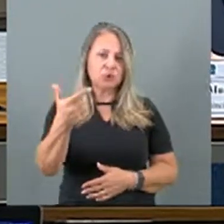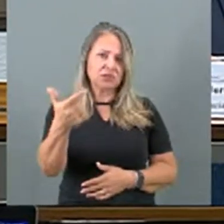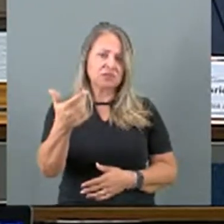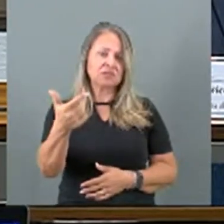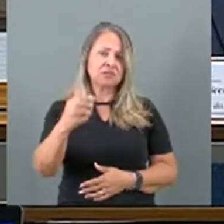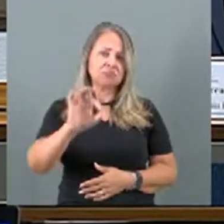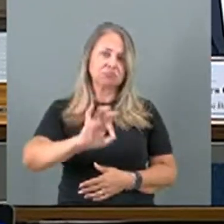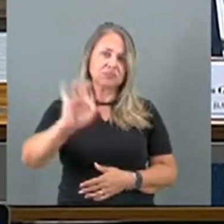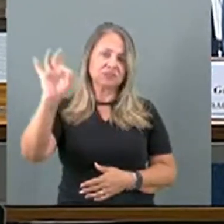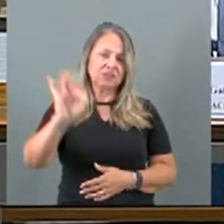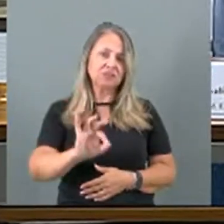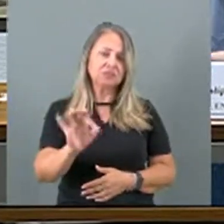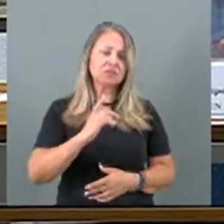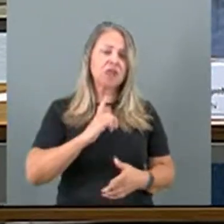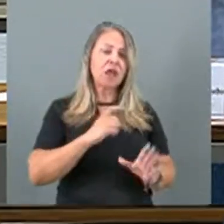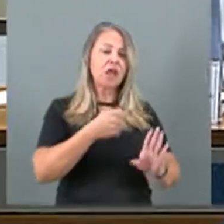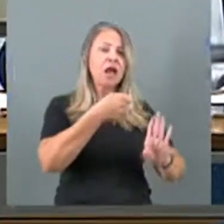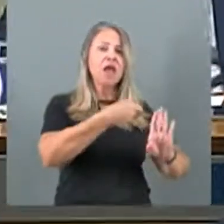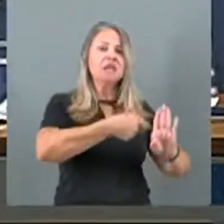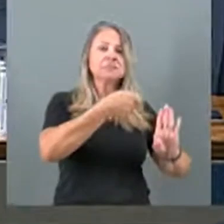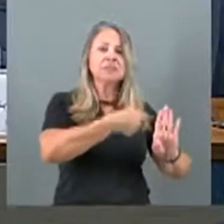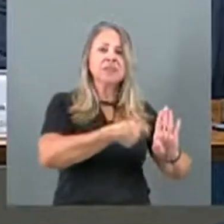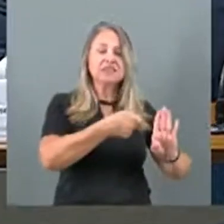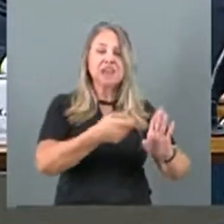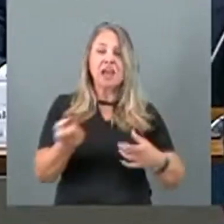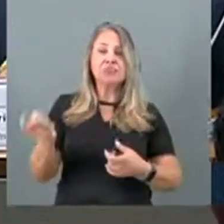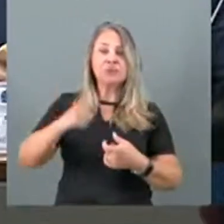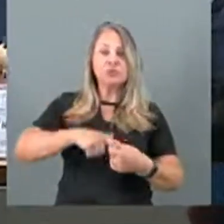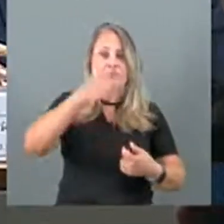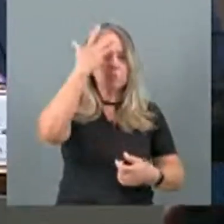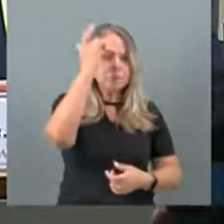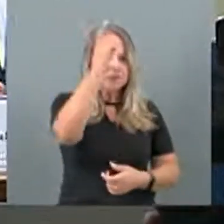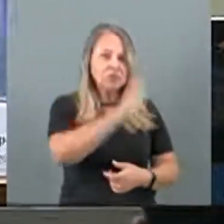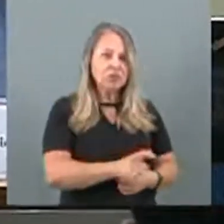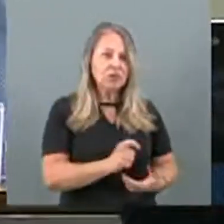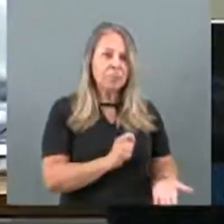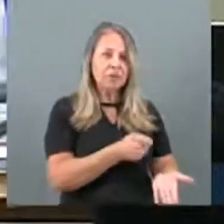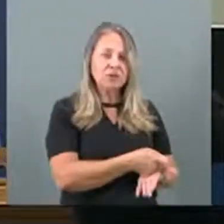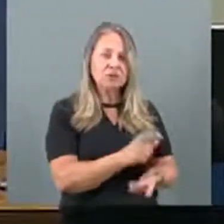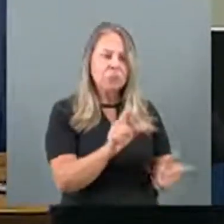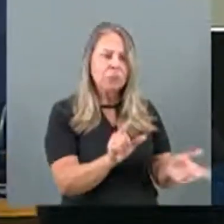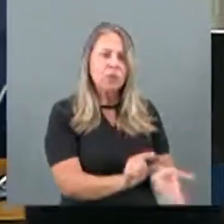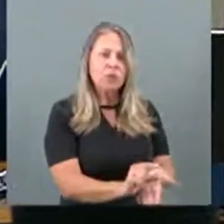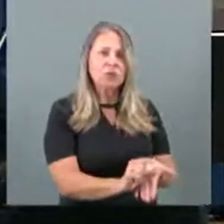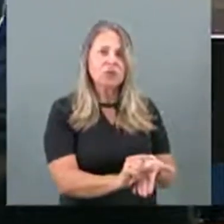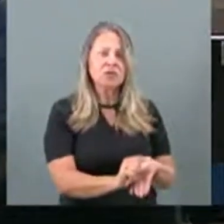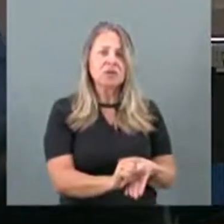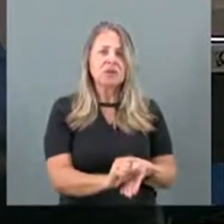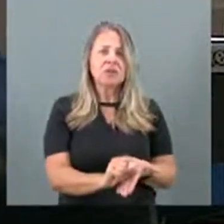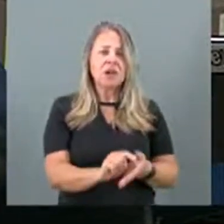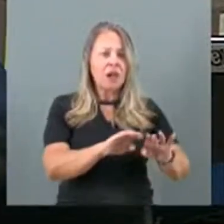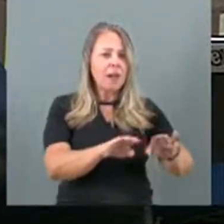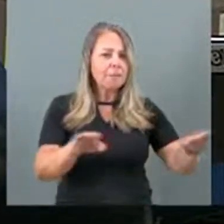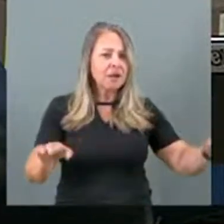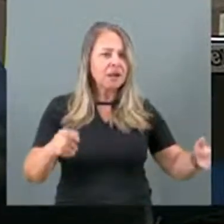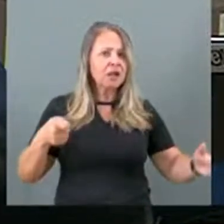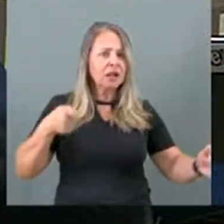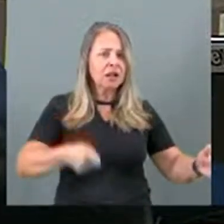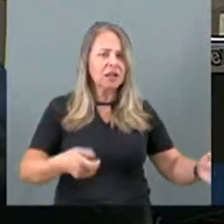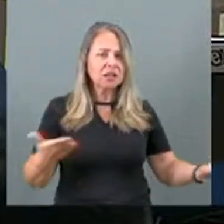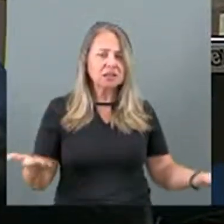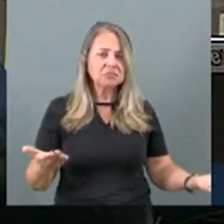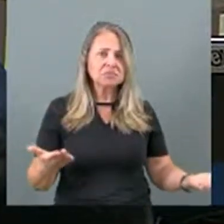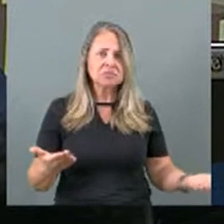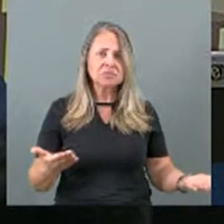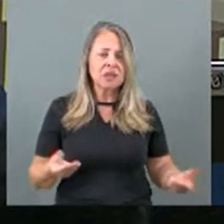as bets. Só 0,8% voltou para o apostador. Isso aí está lá no... A banca sempre ganha. Não, não. A banca sempre ganha. Isso é doação, não é